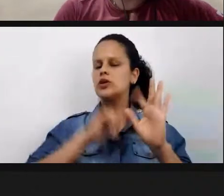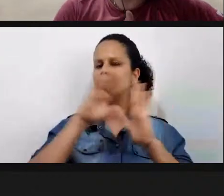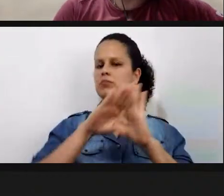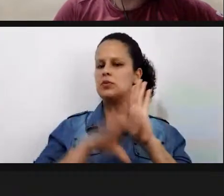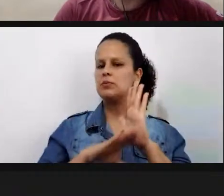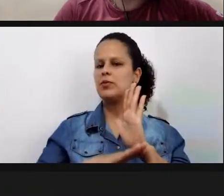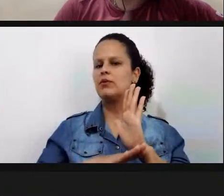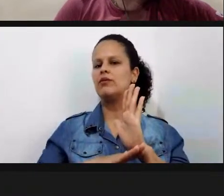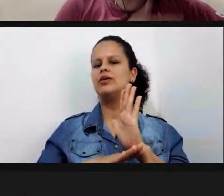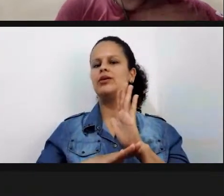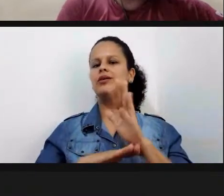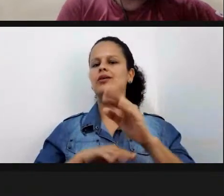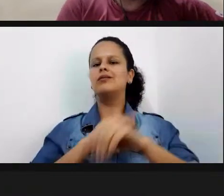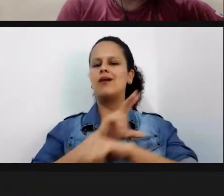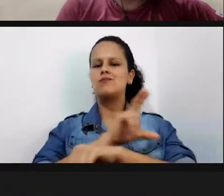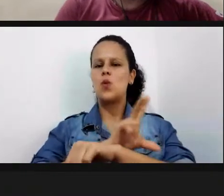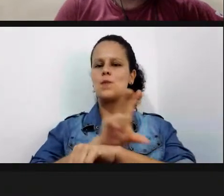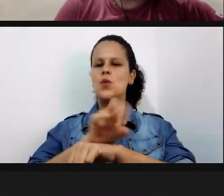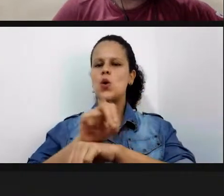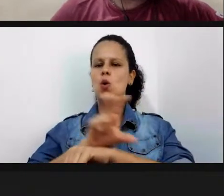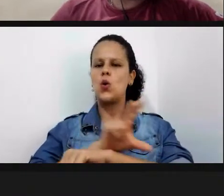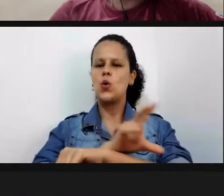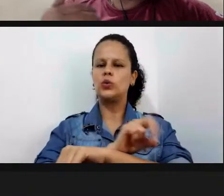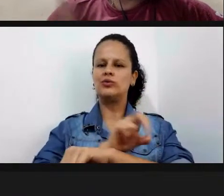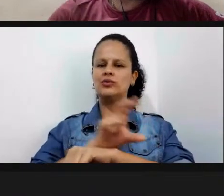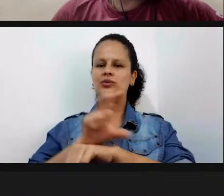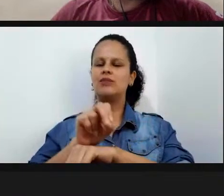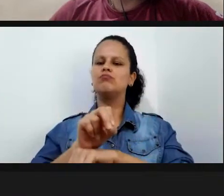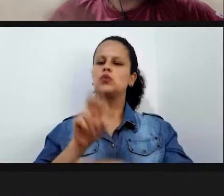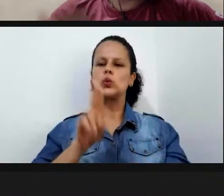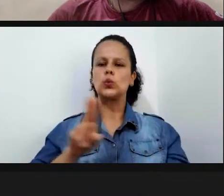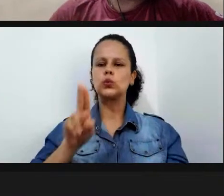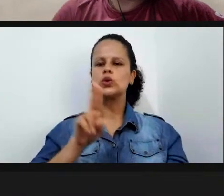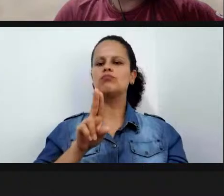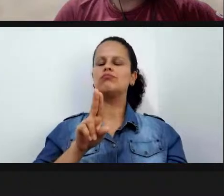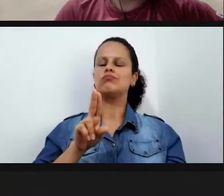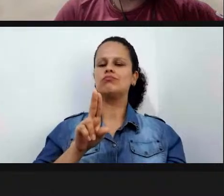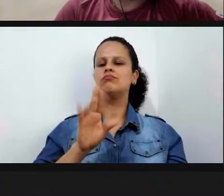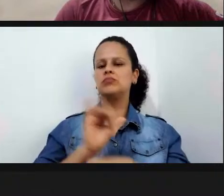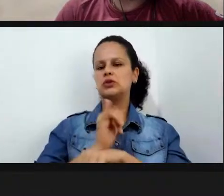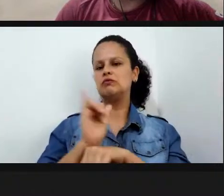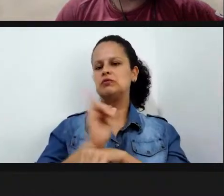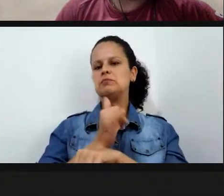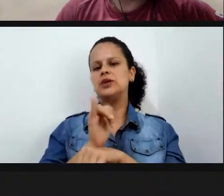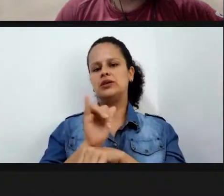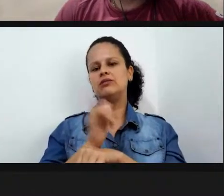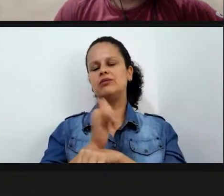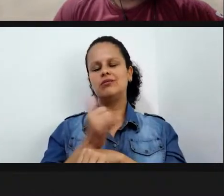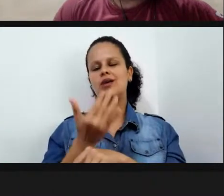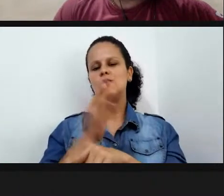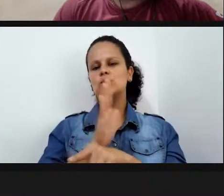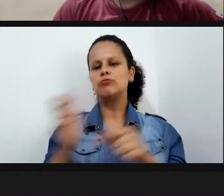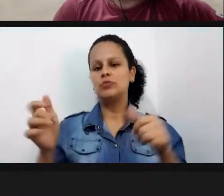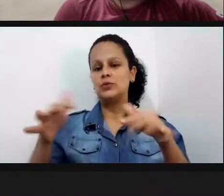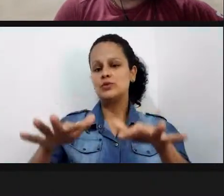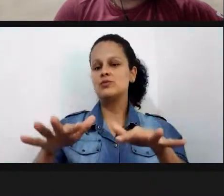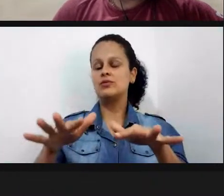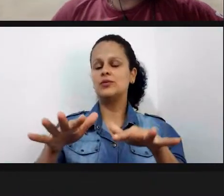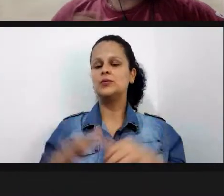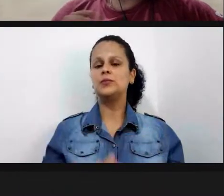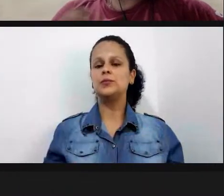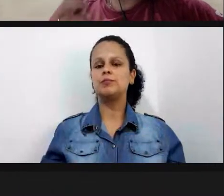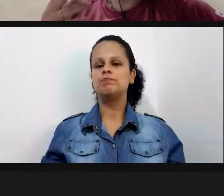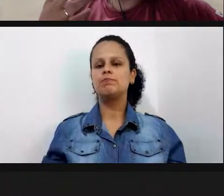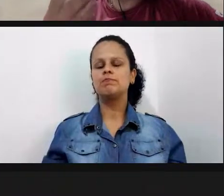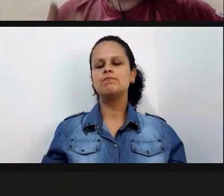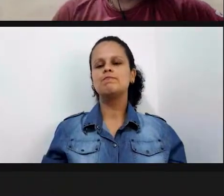ferramenta de inclusão né não estava à frente do projeto mas estava auxiliando o projeto mas eu vejo que quando